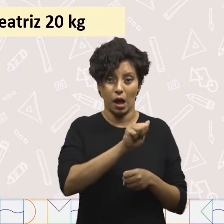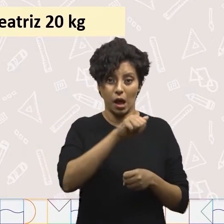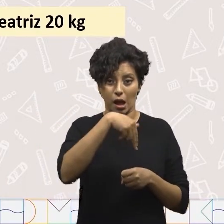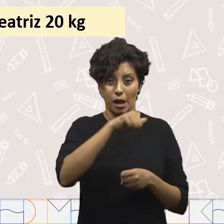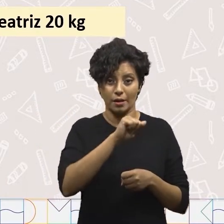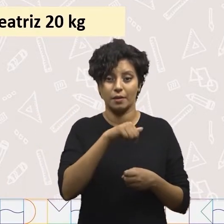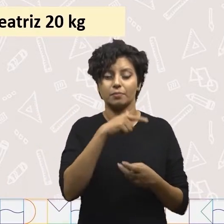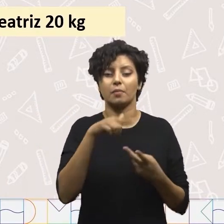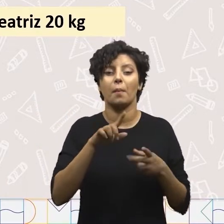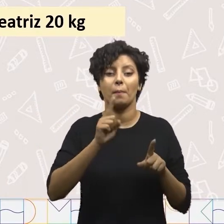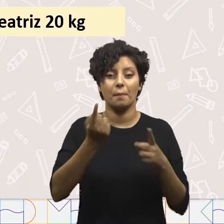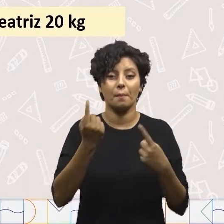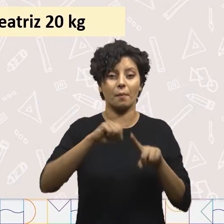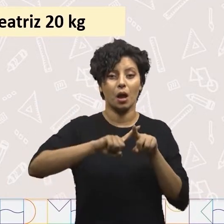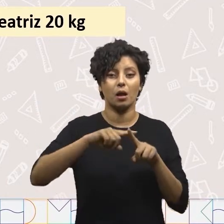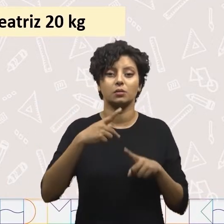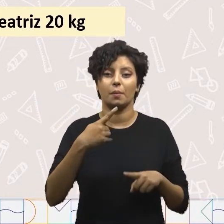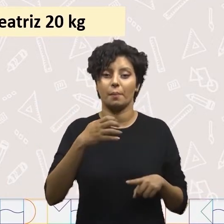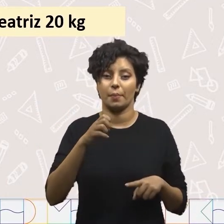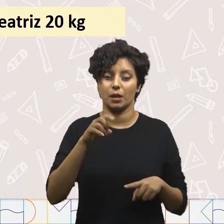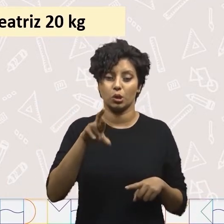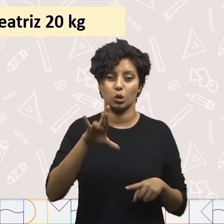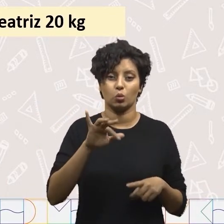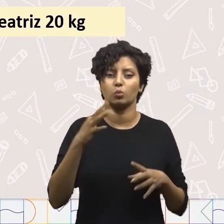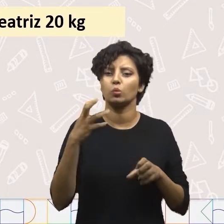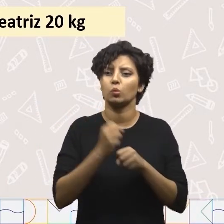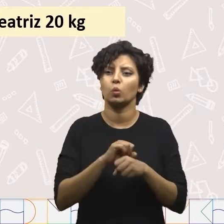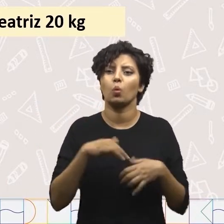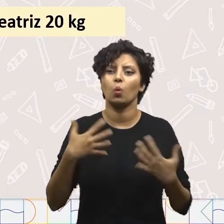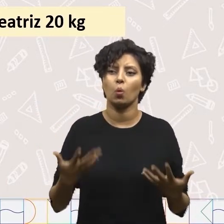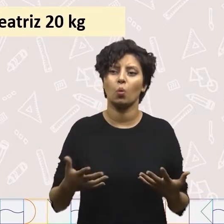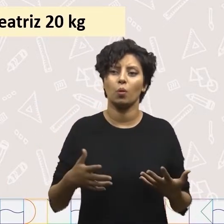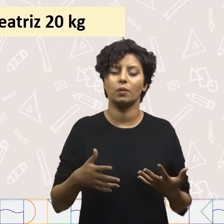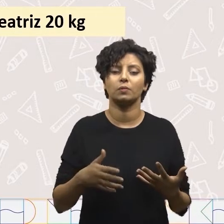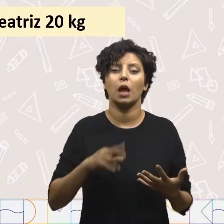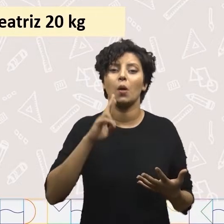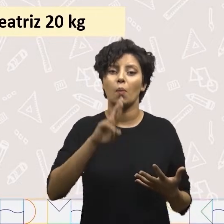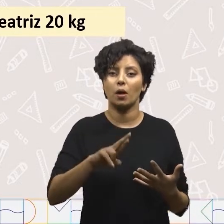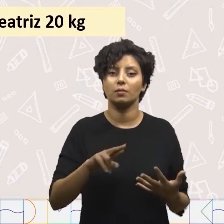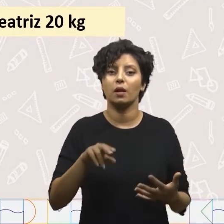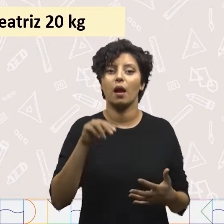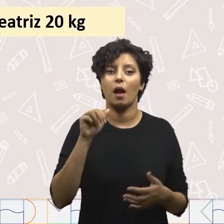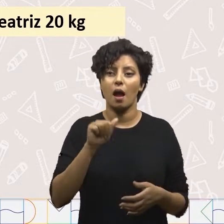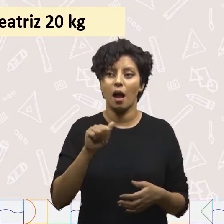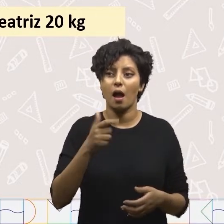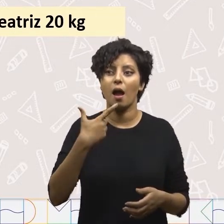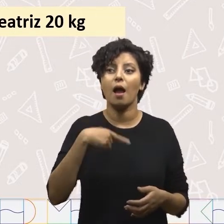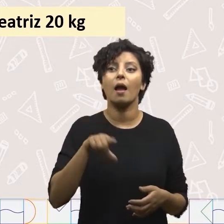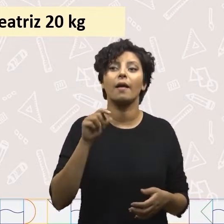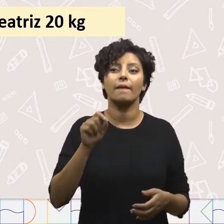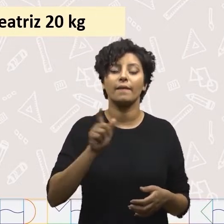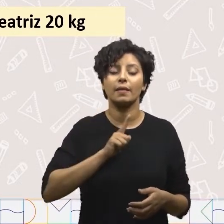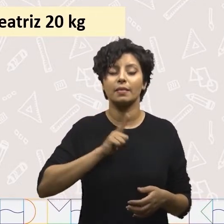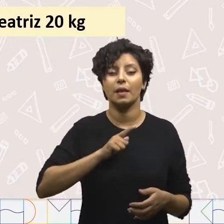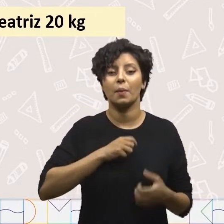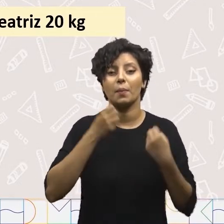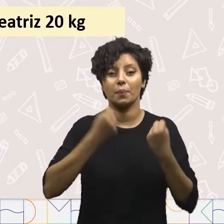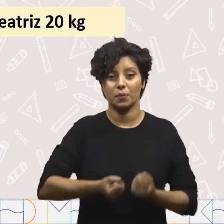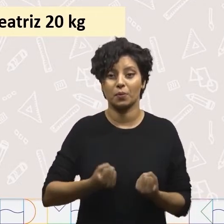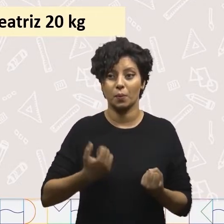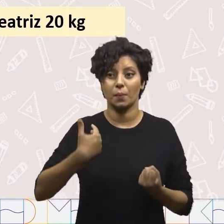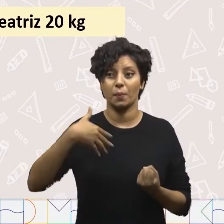peso de Ana e Pedro? Vamos responder a letra A. Quem tem o maior peso?